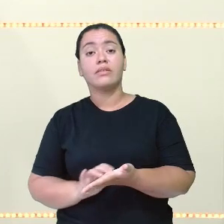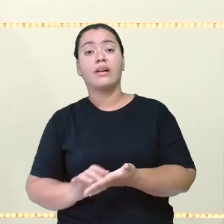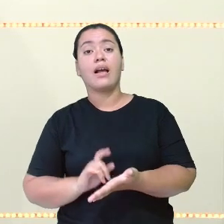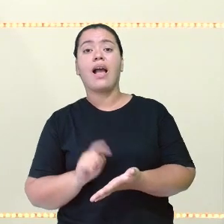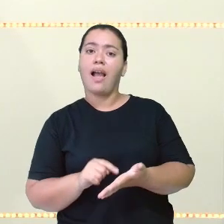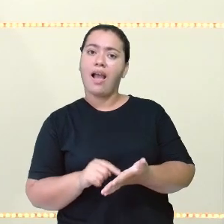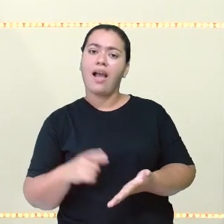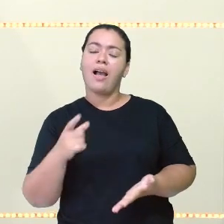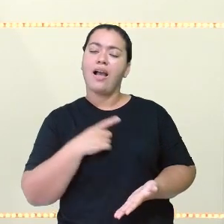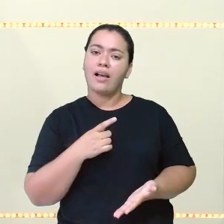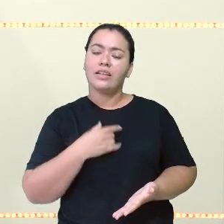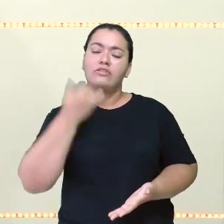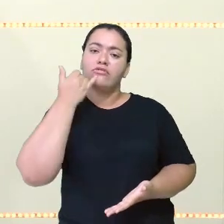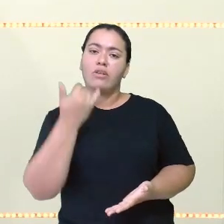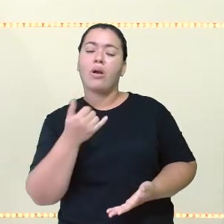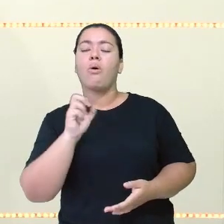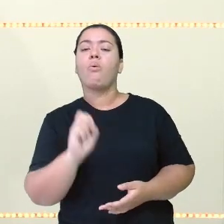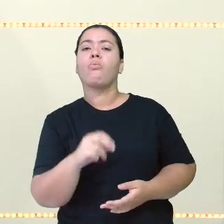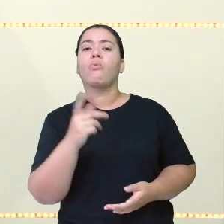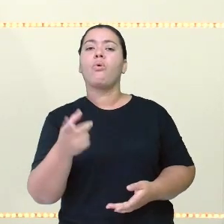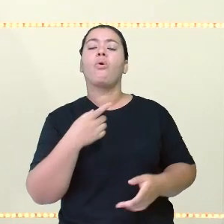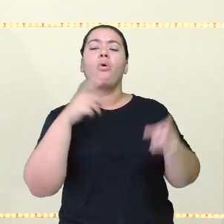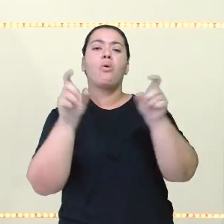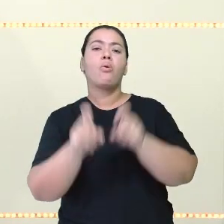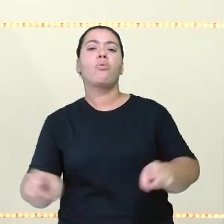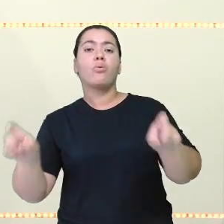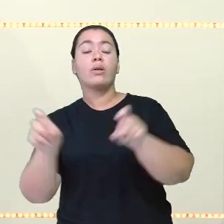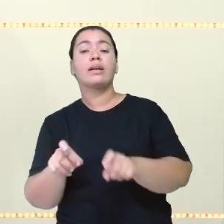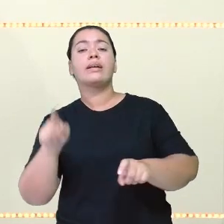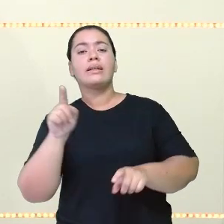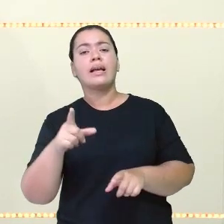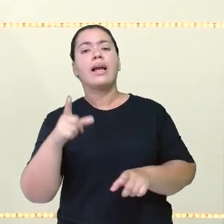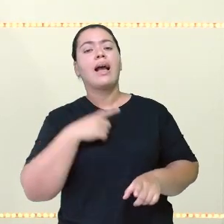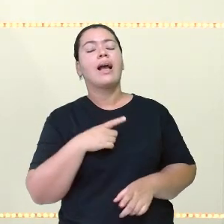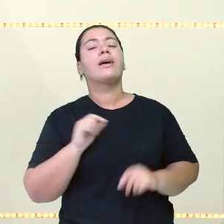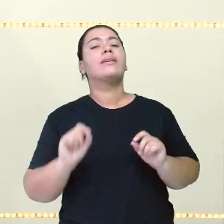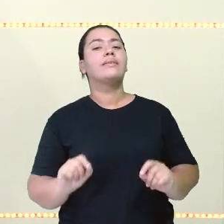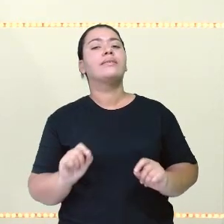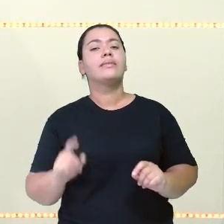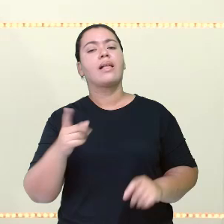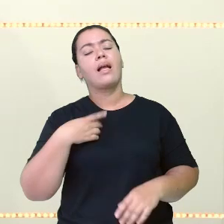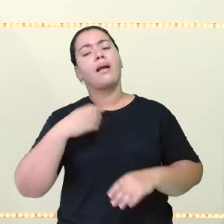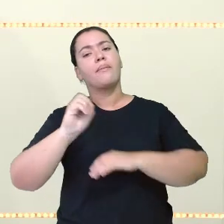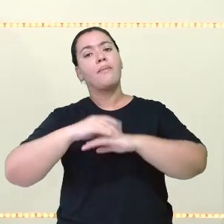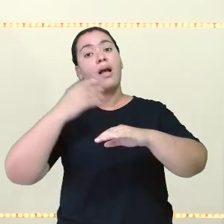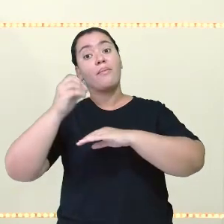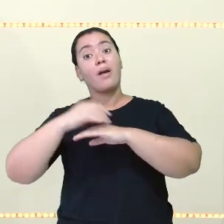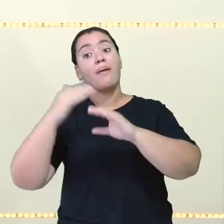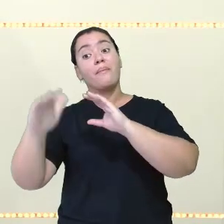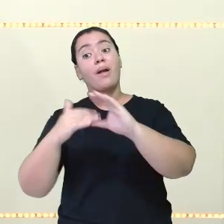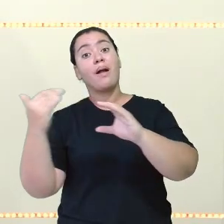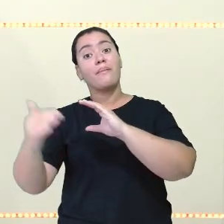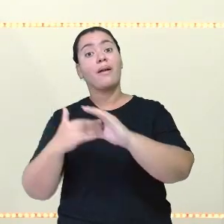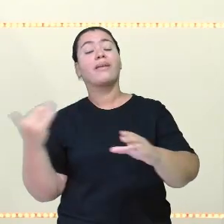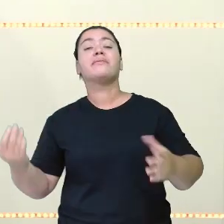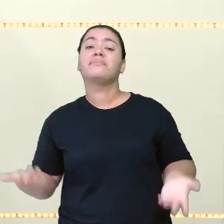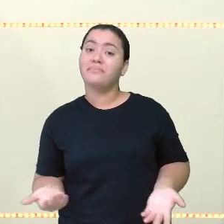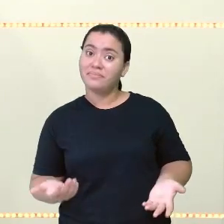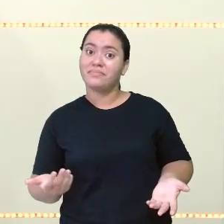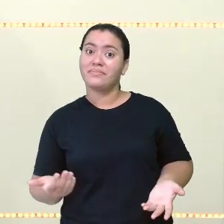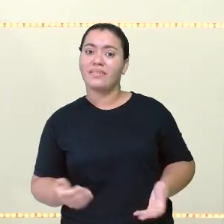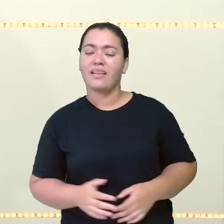de um celular, através do computador e está aí passando mensagens aqui para a nossa aula.